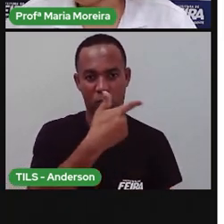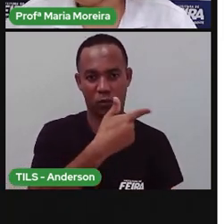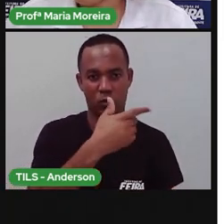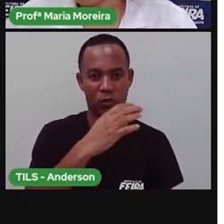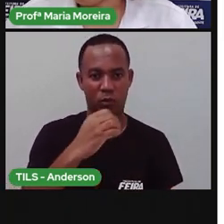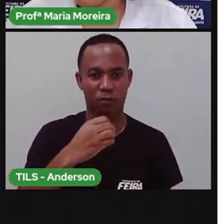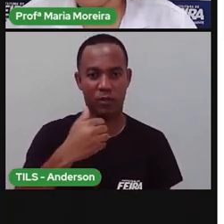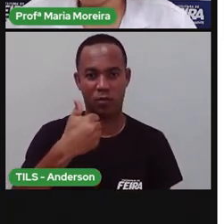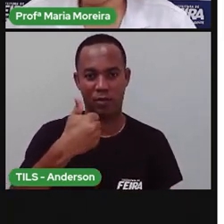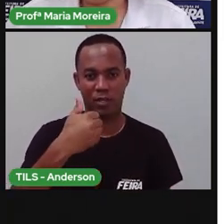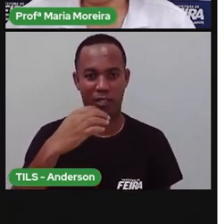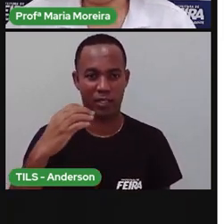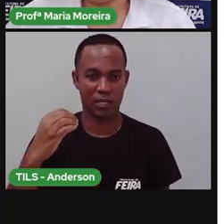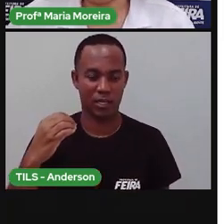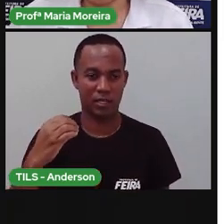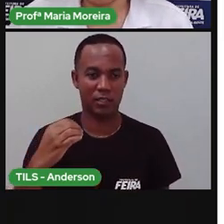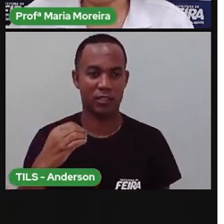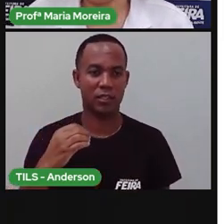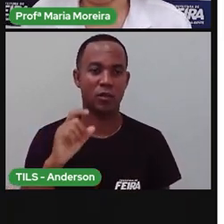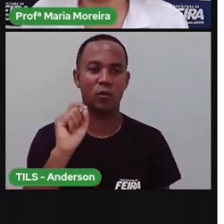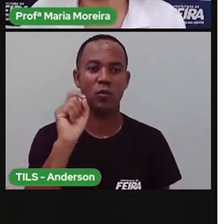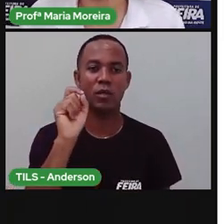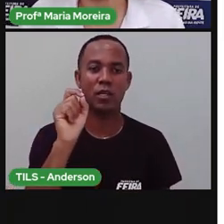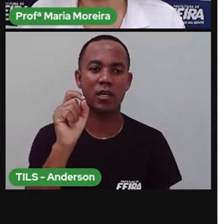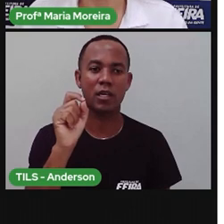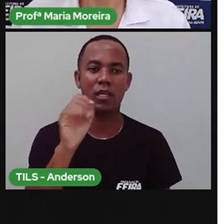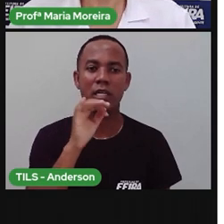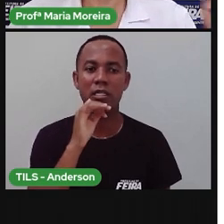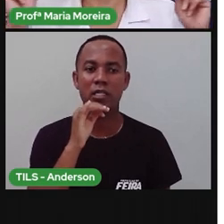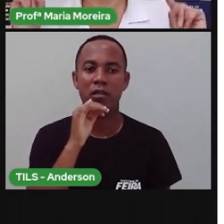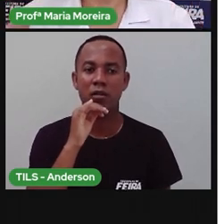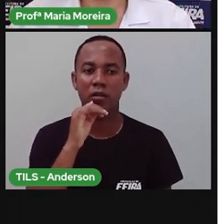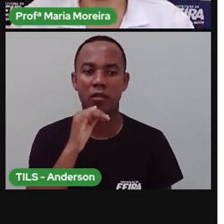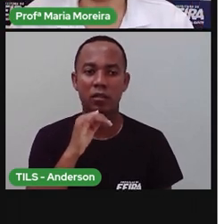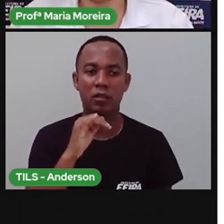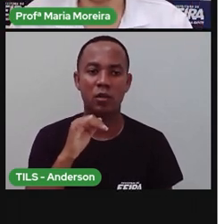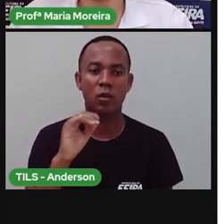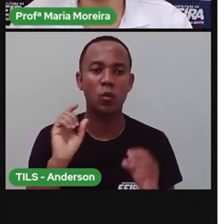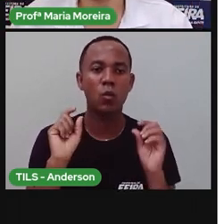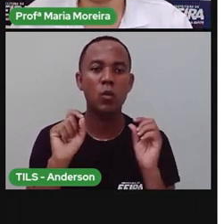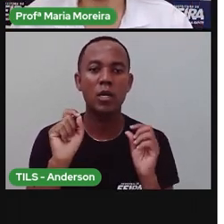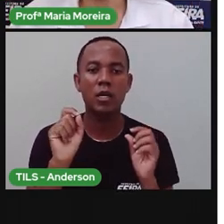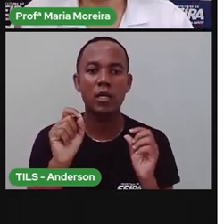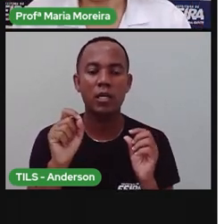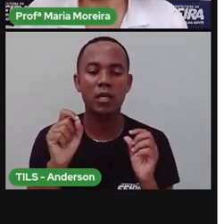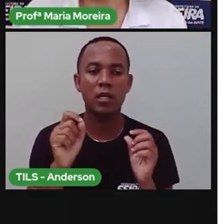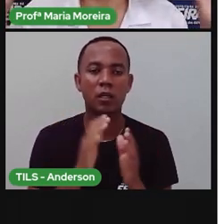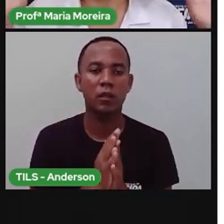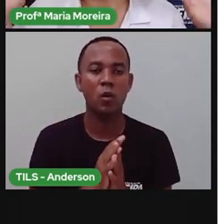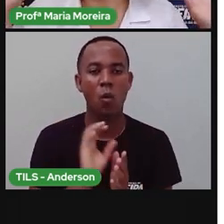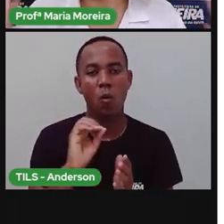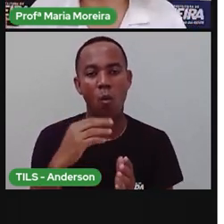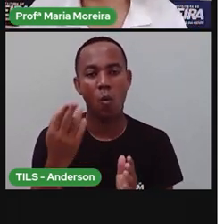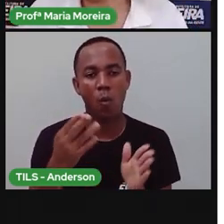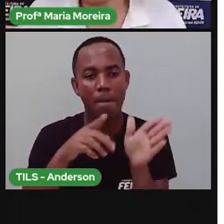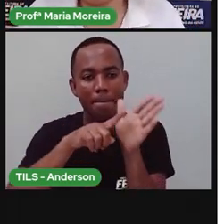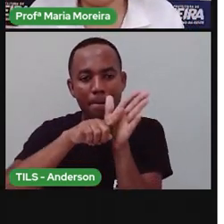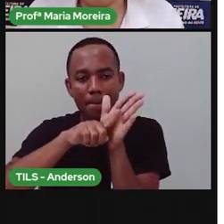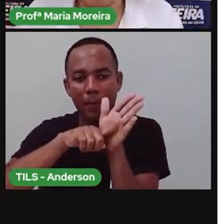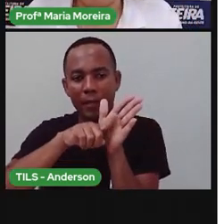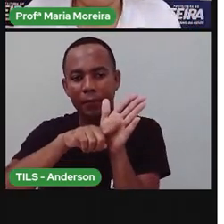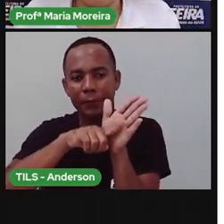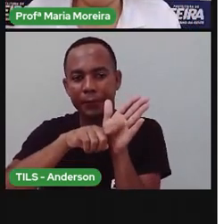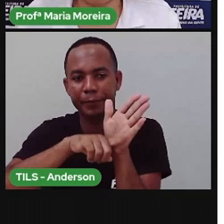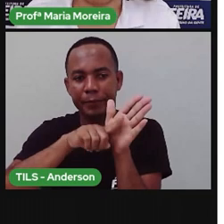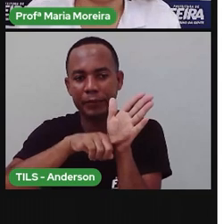anos você tem? Aí eu preciso fazer o seguinte, isso é uma conta de subtração, tá? Ou conta de menos, como